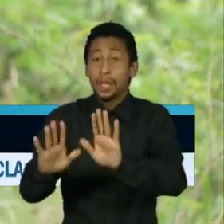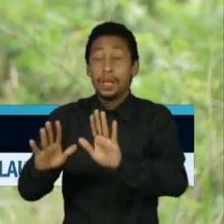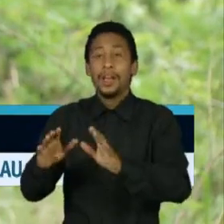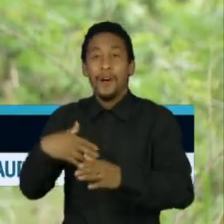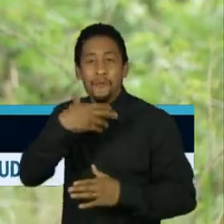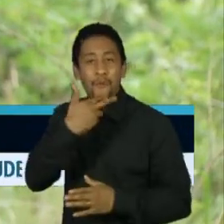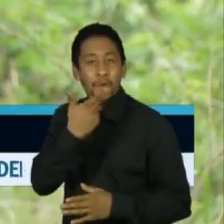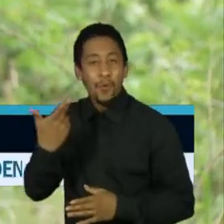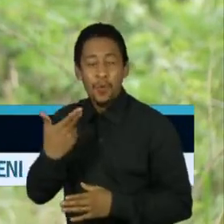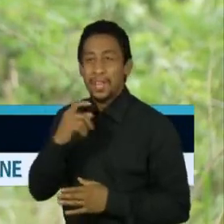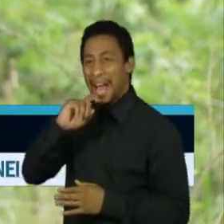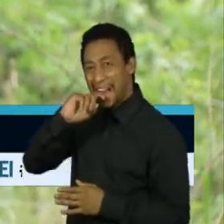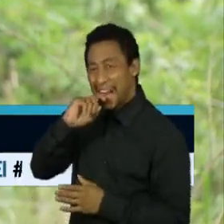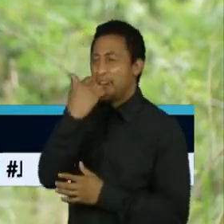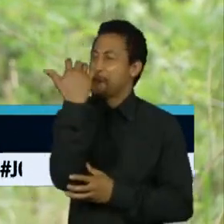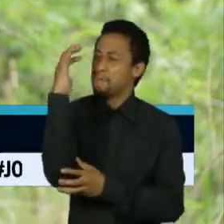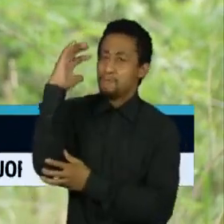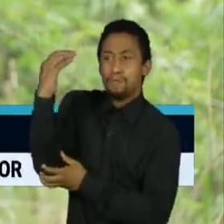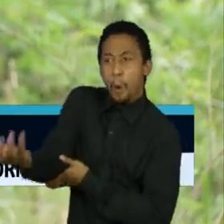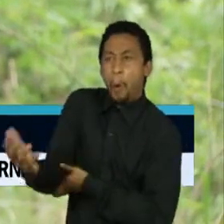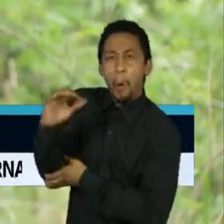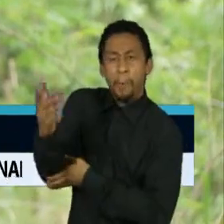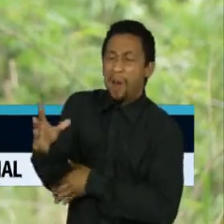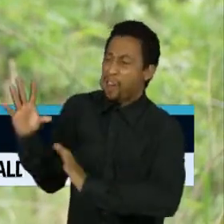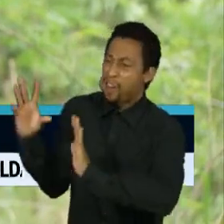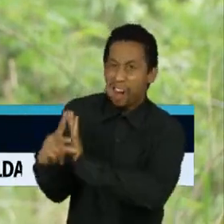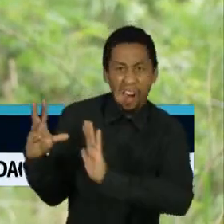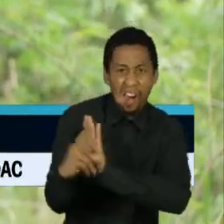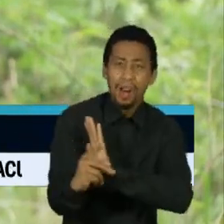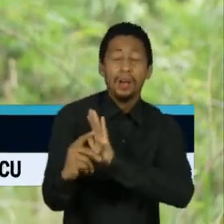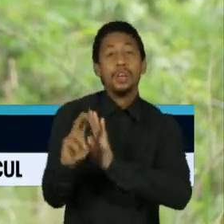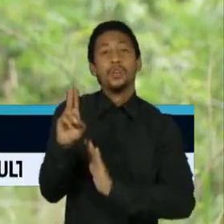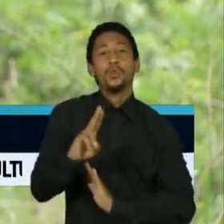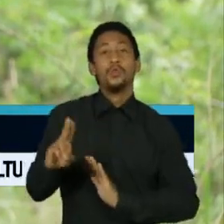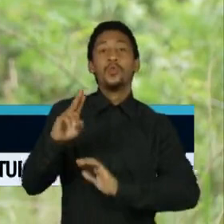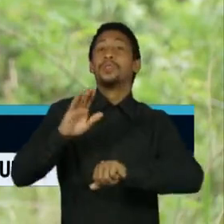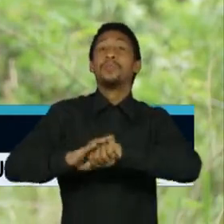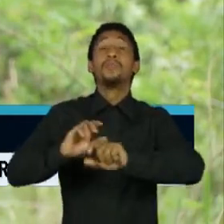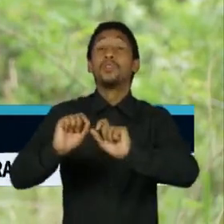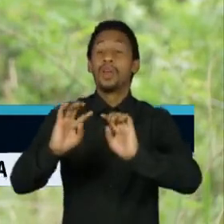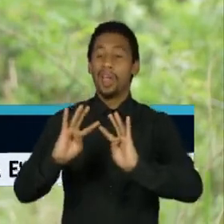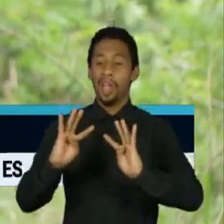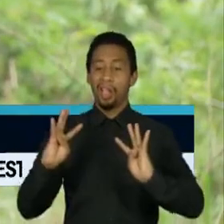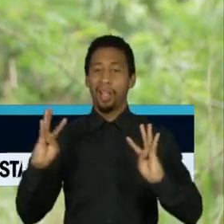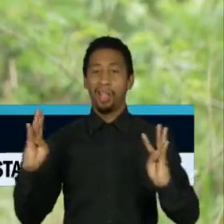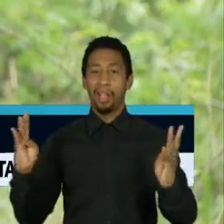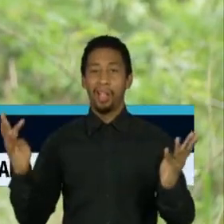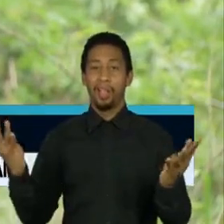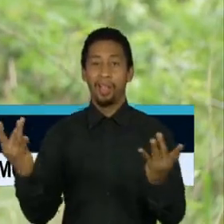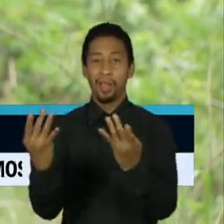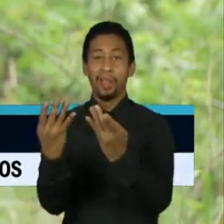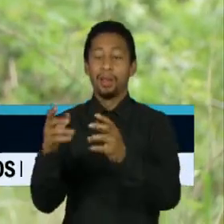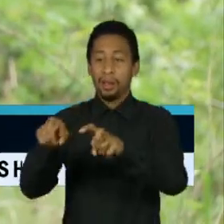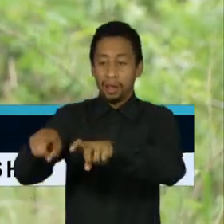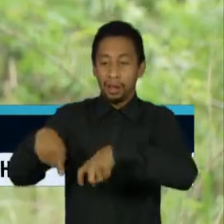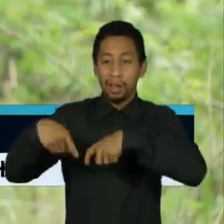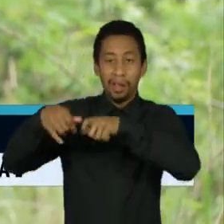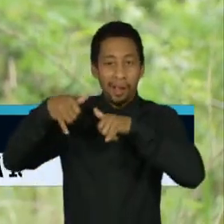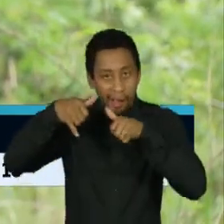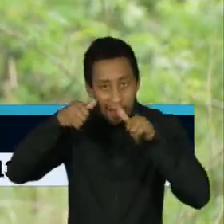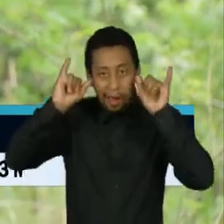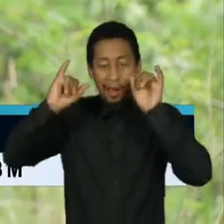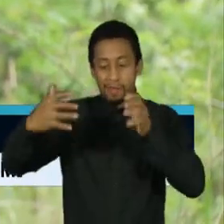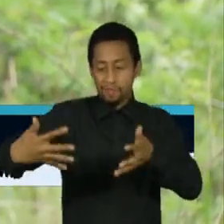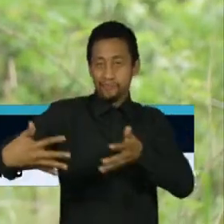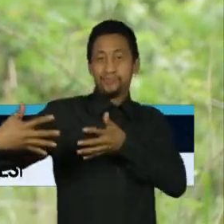são derrubadas, roubadas e usadas para fazer cercas e currais nas fazendas da região. Agora,